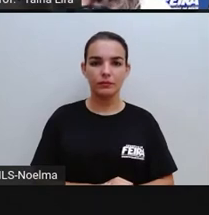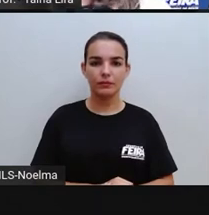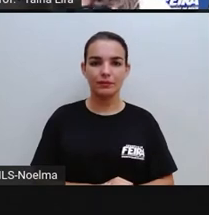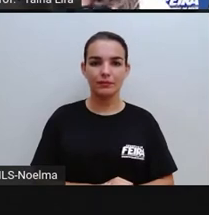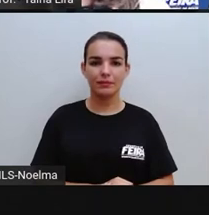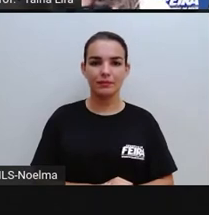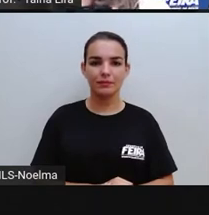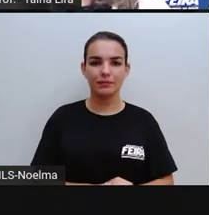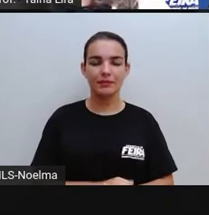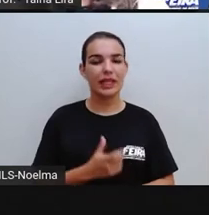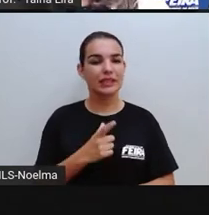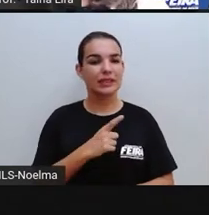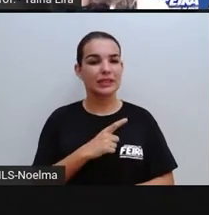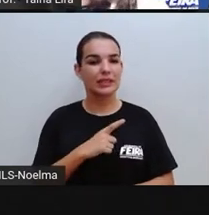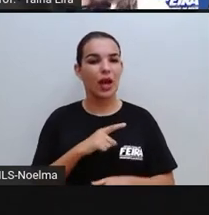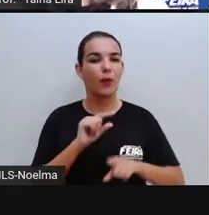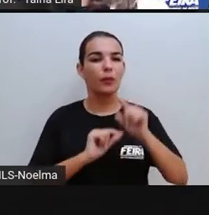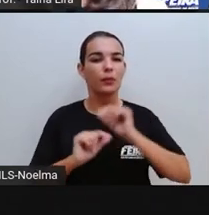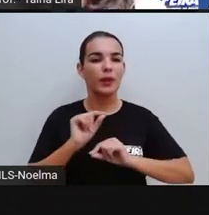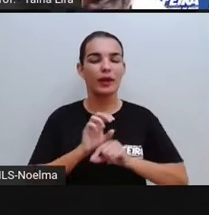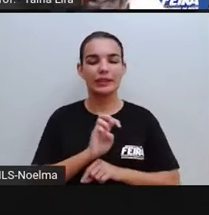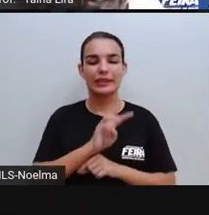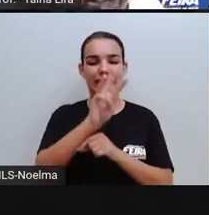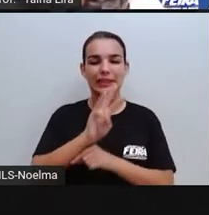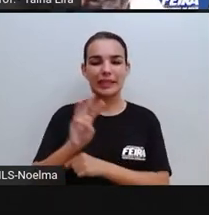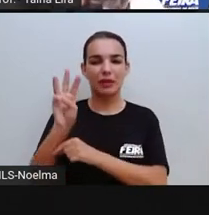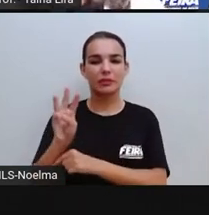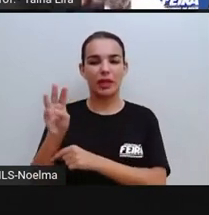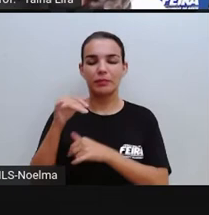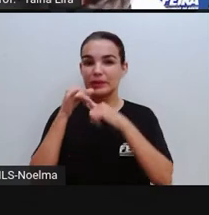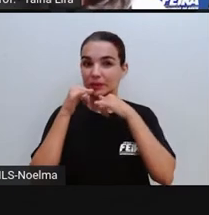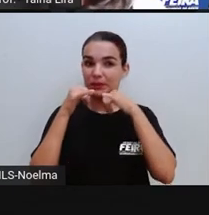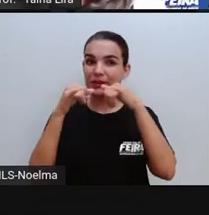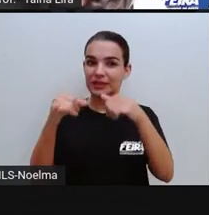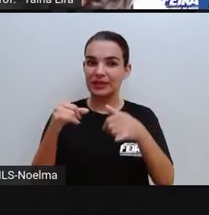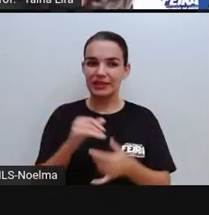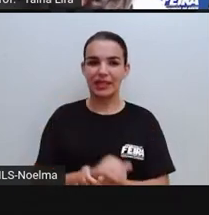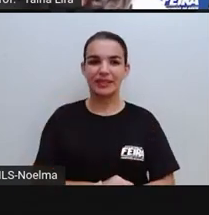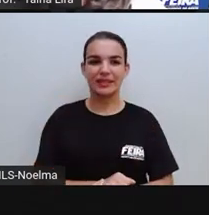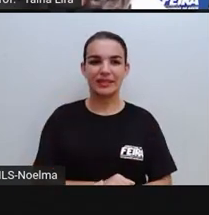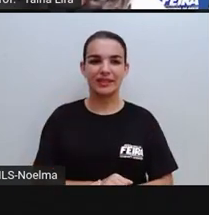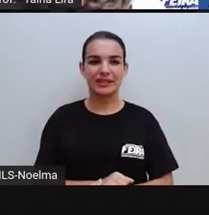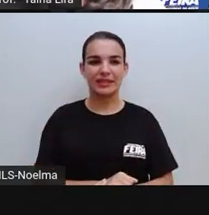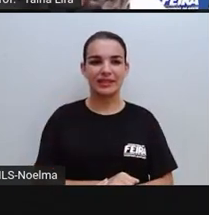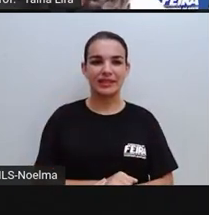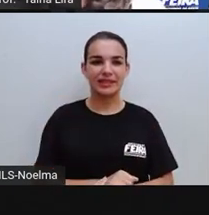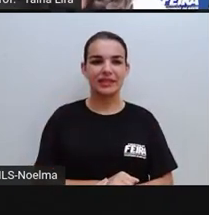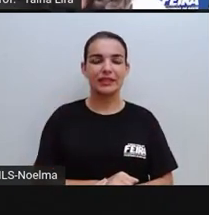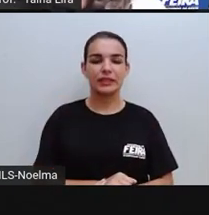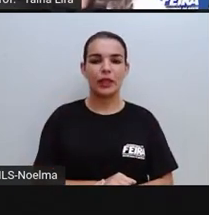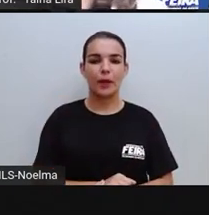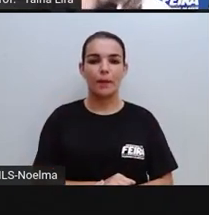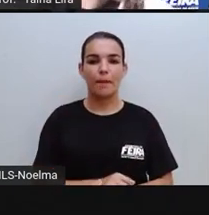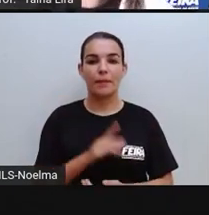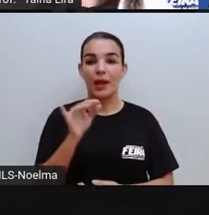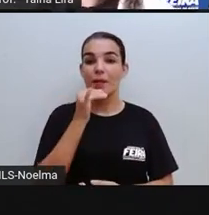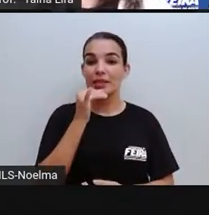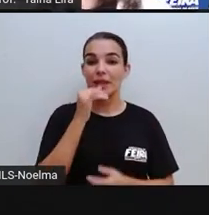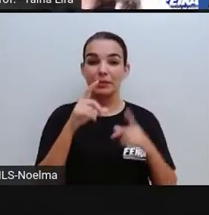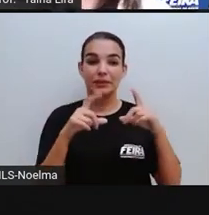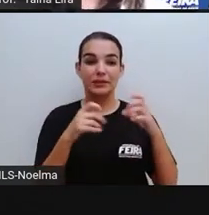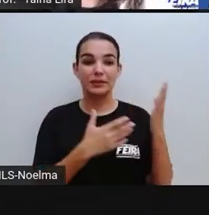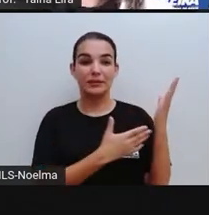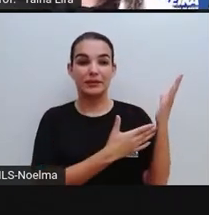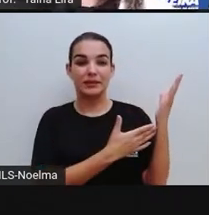Nós temos também, ó, alguns sites de notícia, tá? Eu trouxe aqui como exemplo o